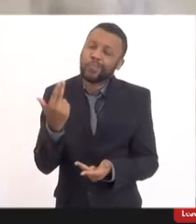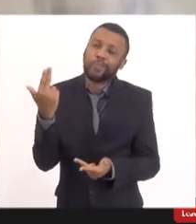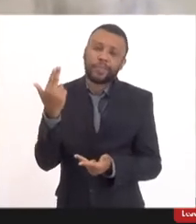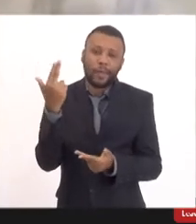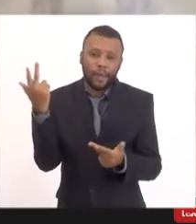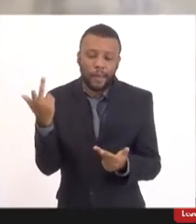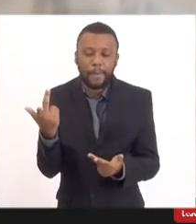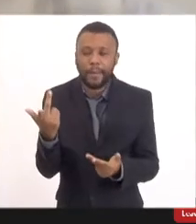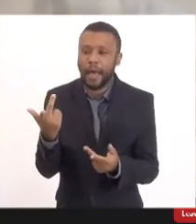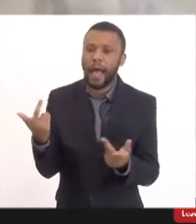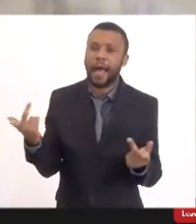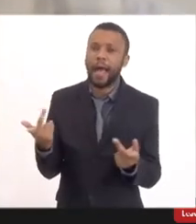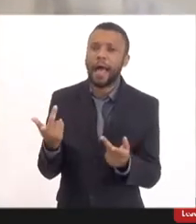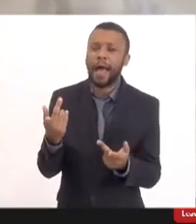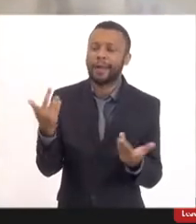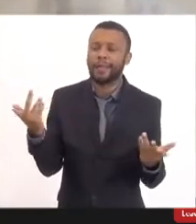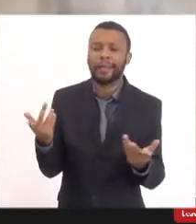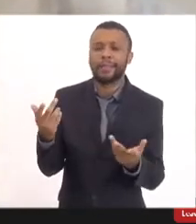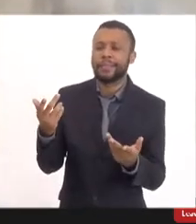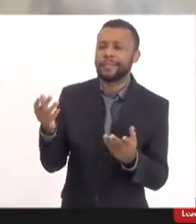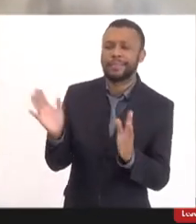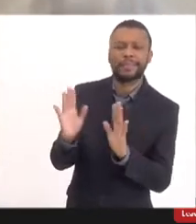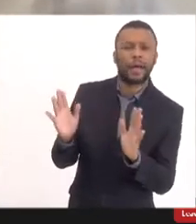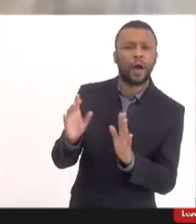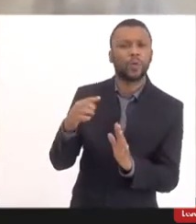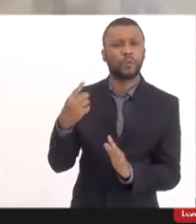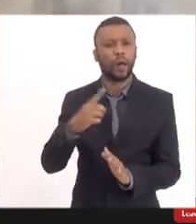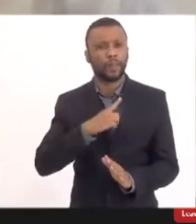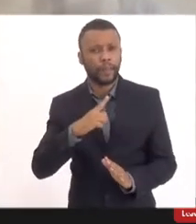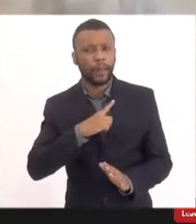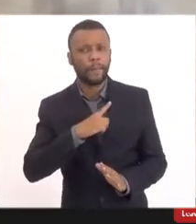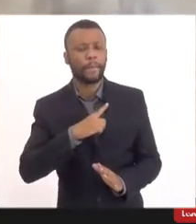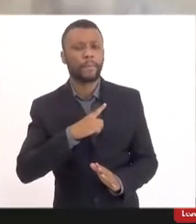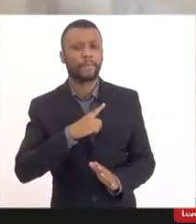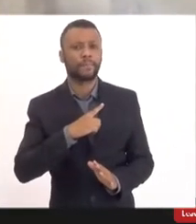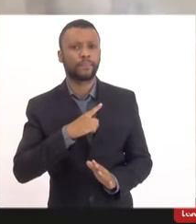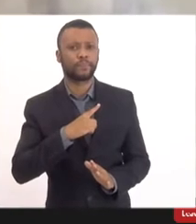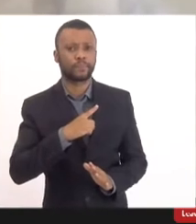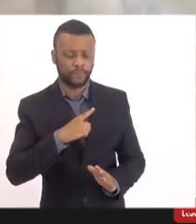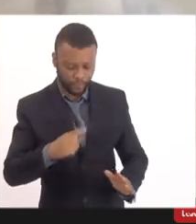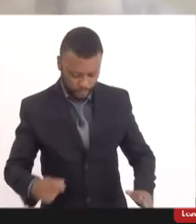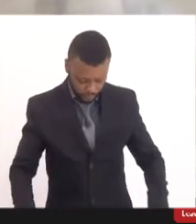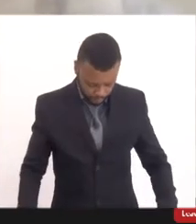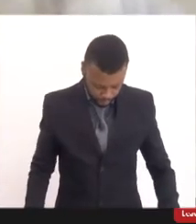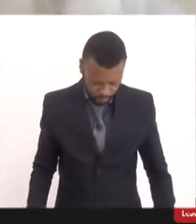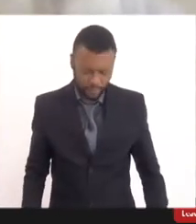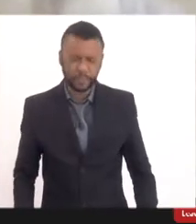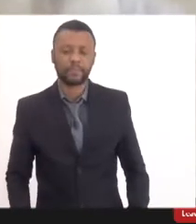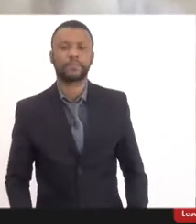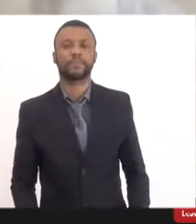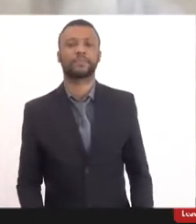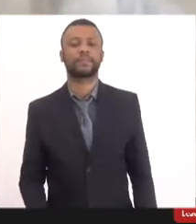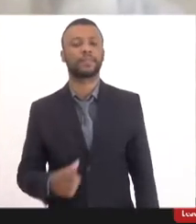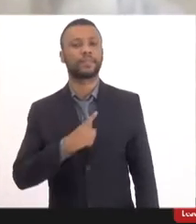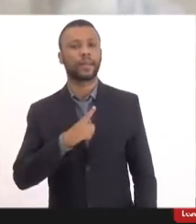nós tivemos, de fato, a redução de eventos graves e óbitos após